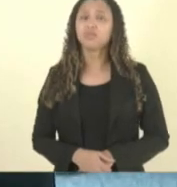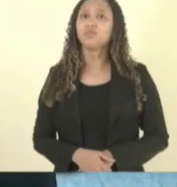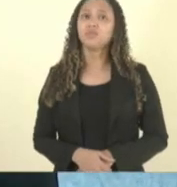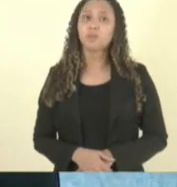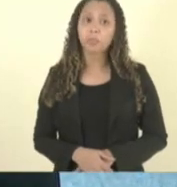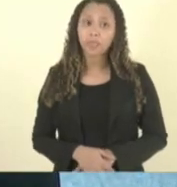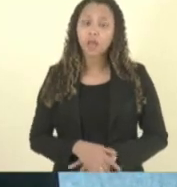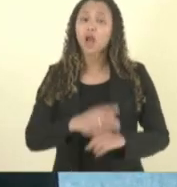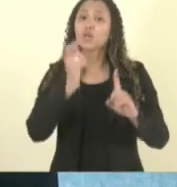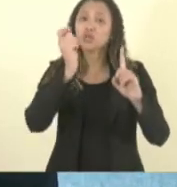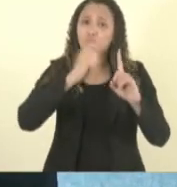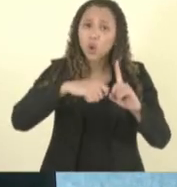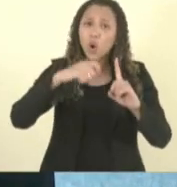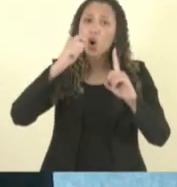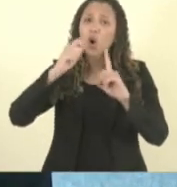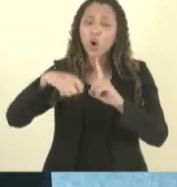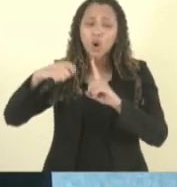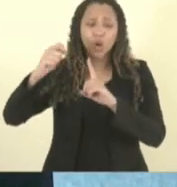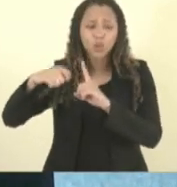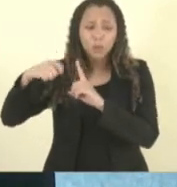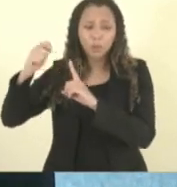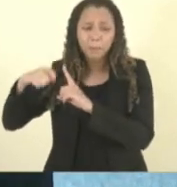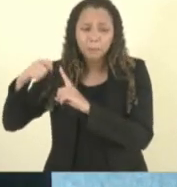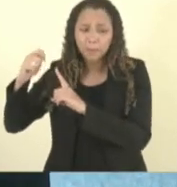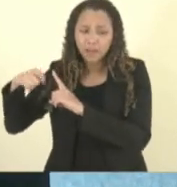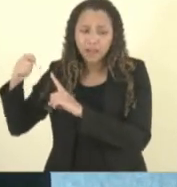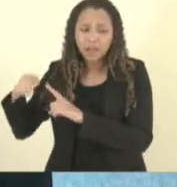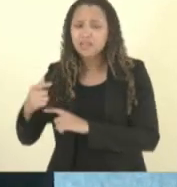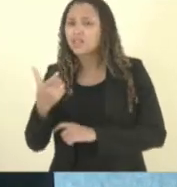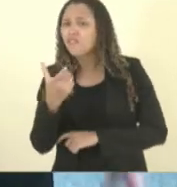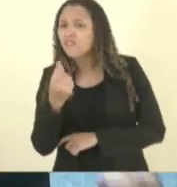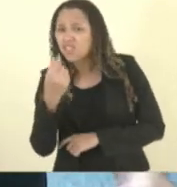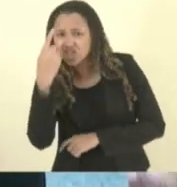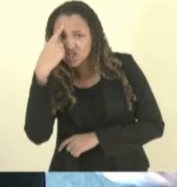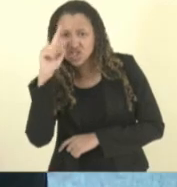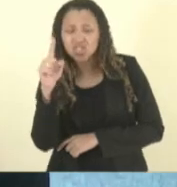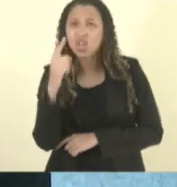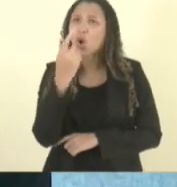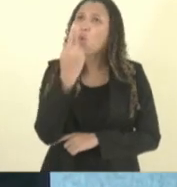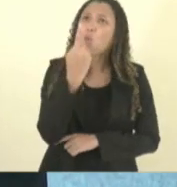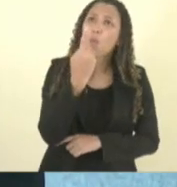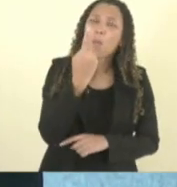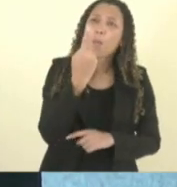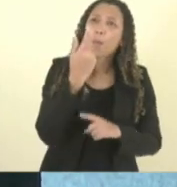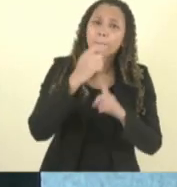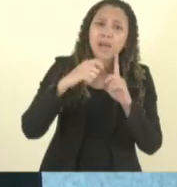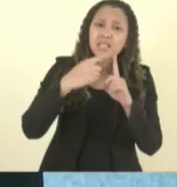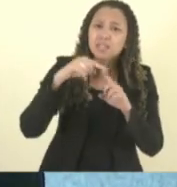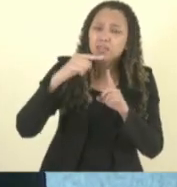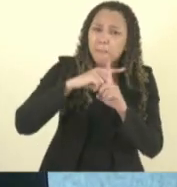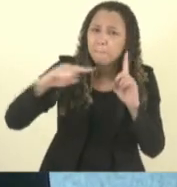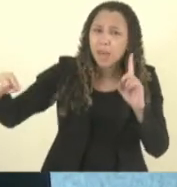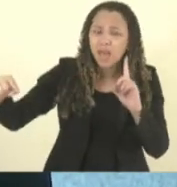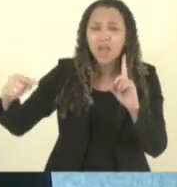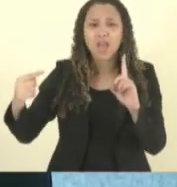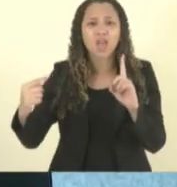todo mês 20 dias um mês eles tão fazendo